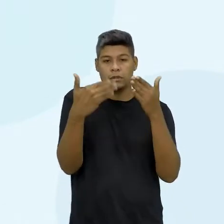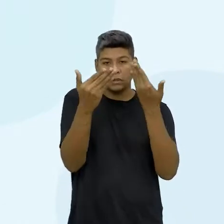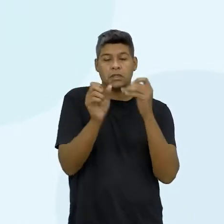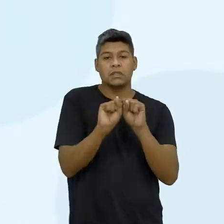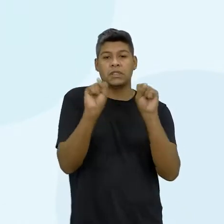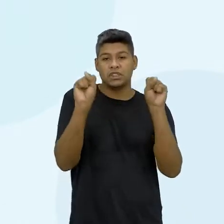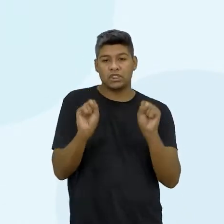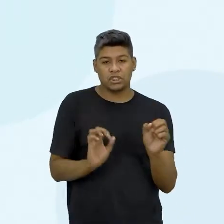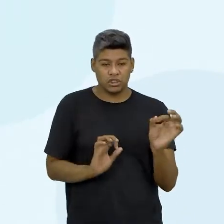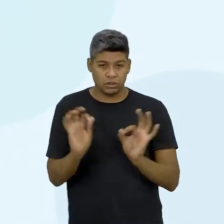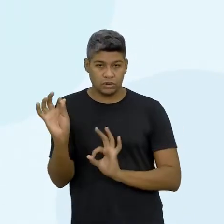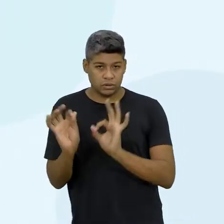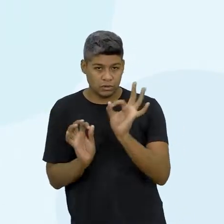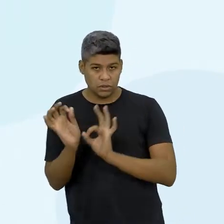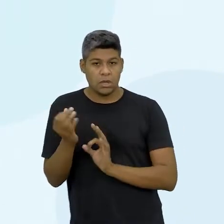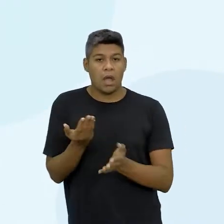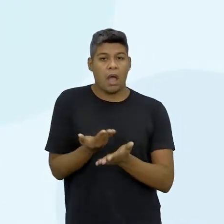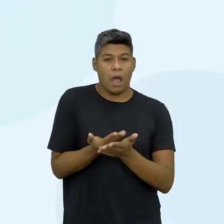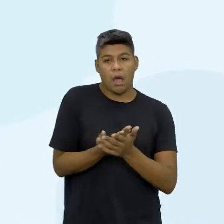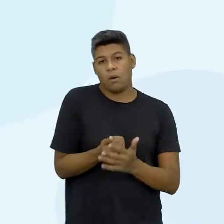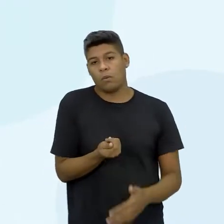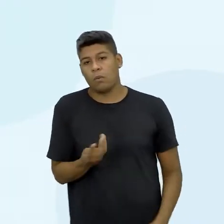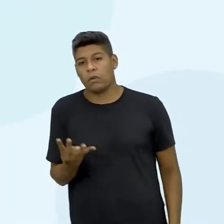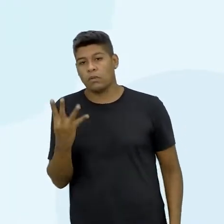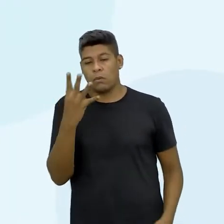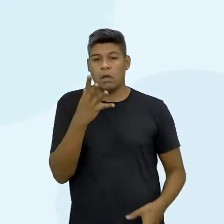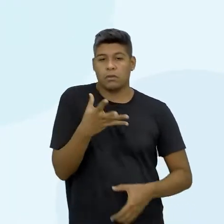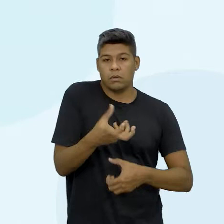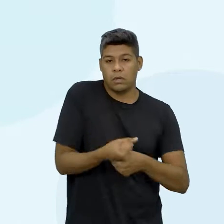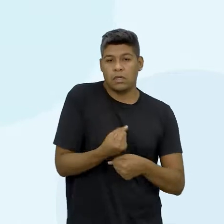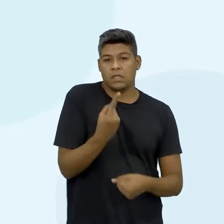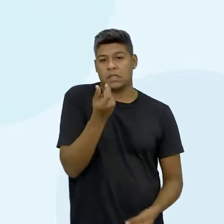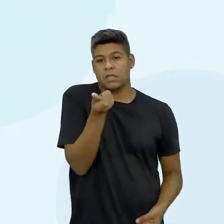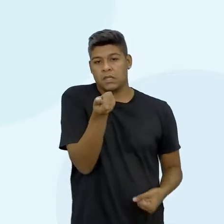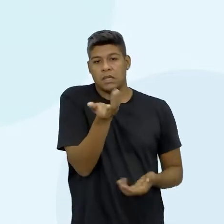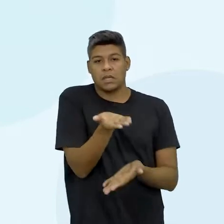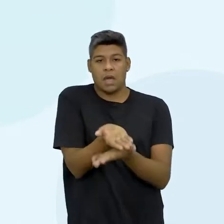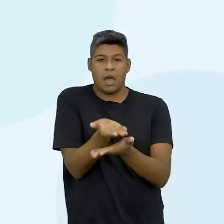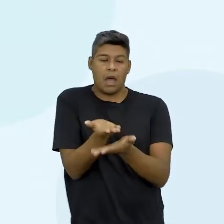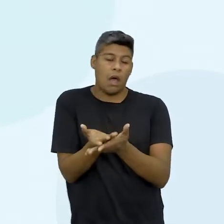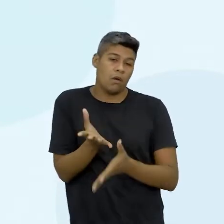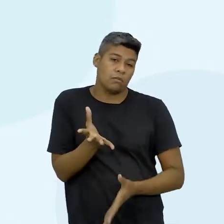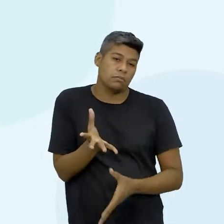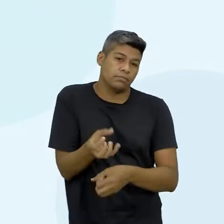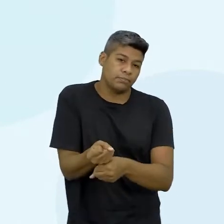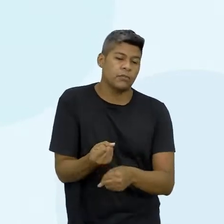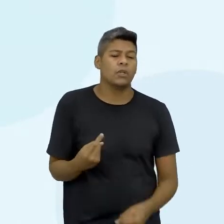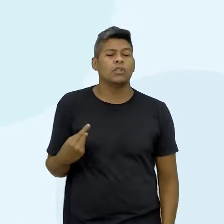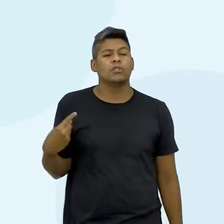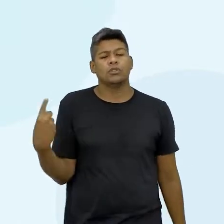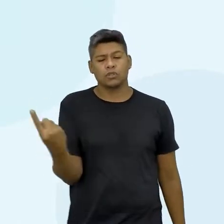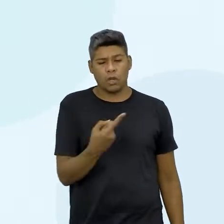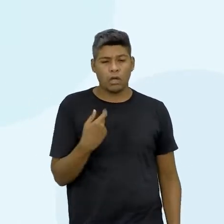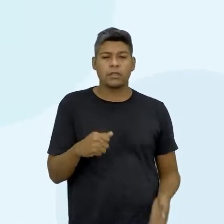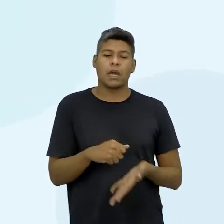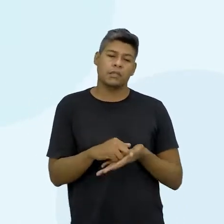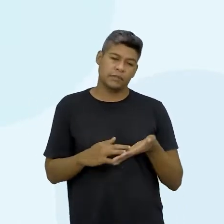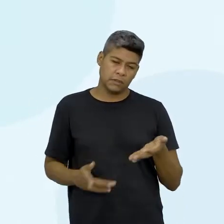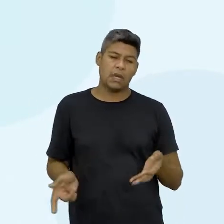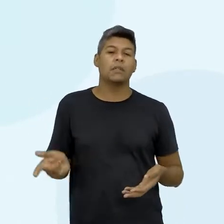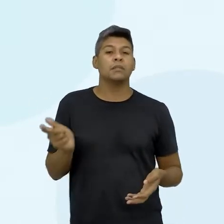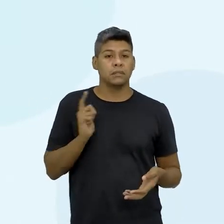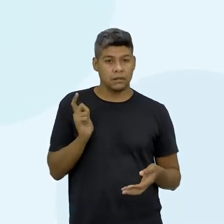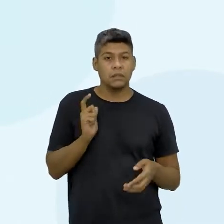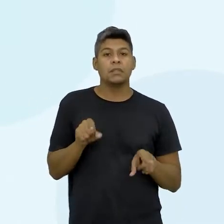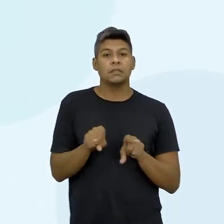sistematização, quatro aulas, totalizando aí 16 aulas ao todo, como todas as nossas atividades aí